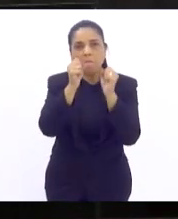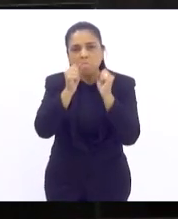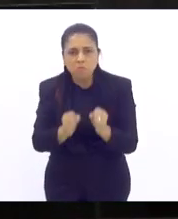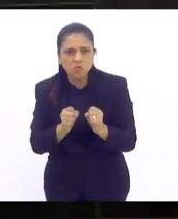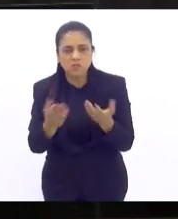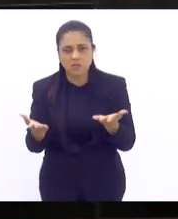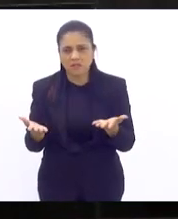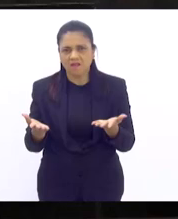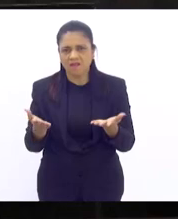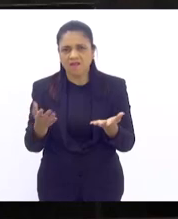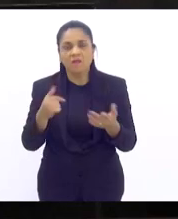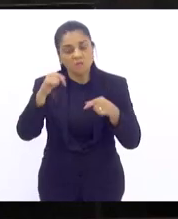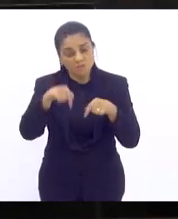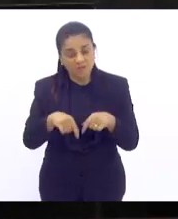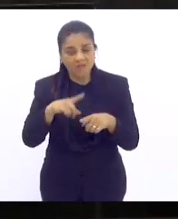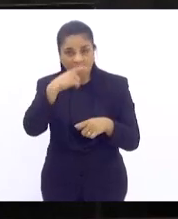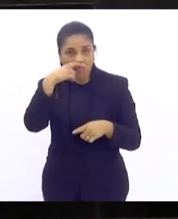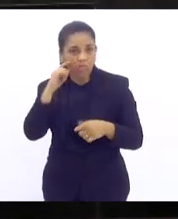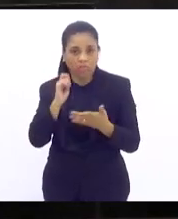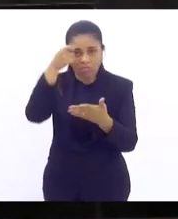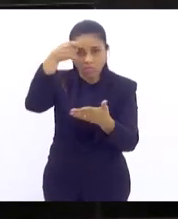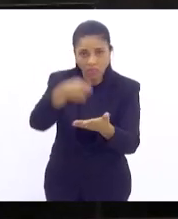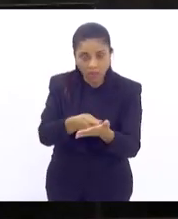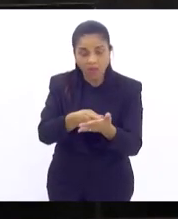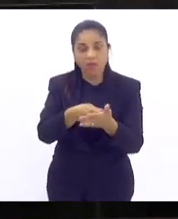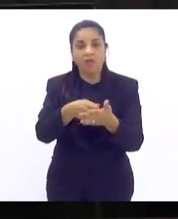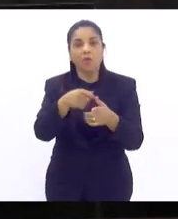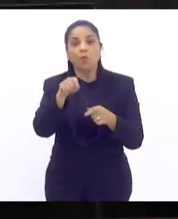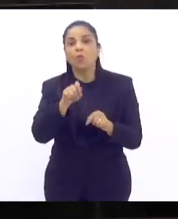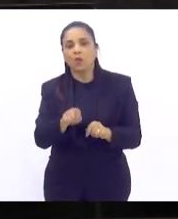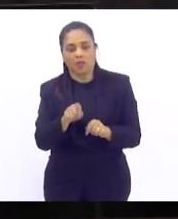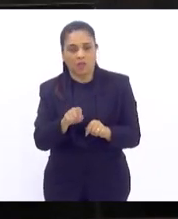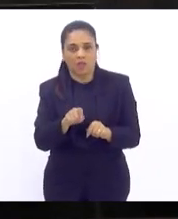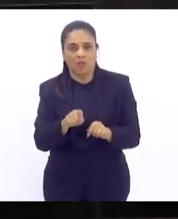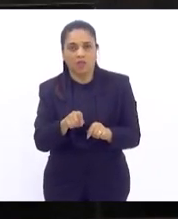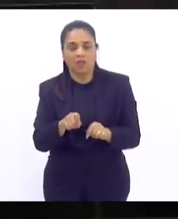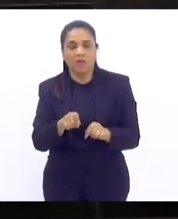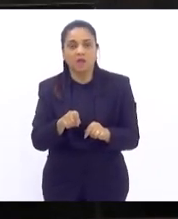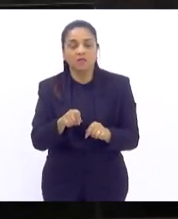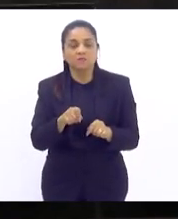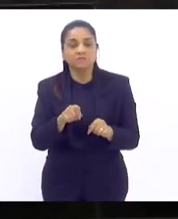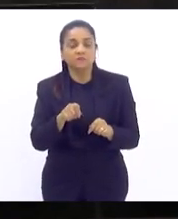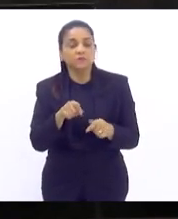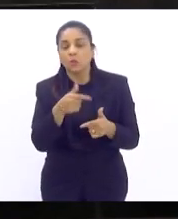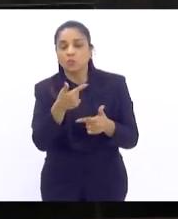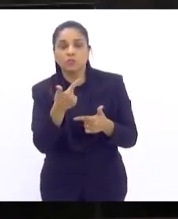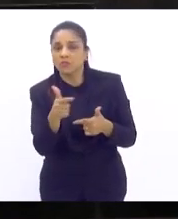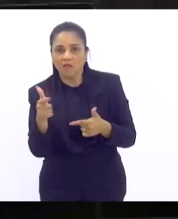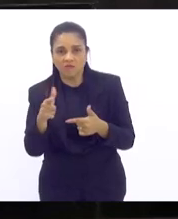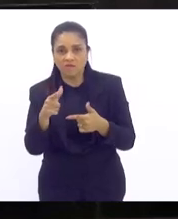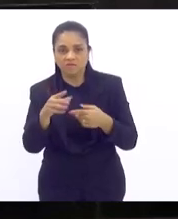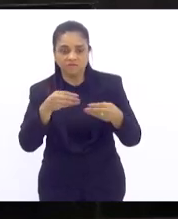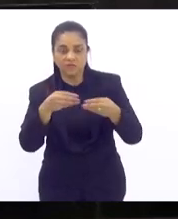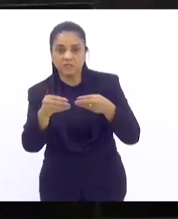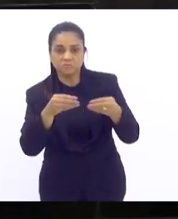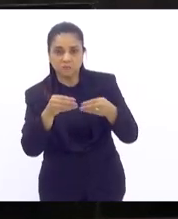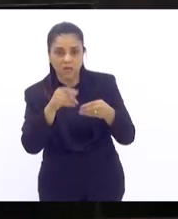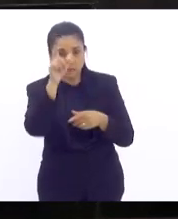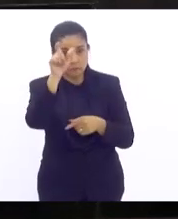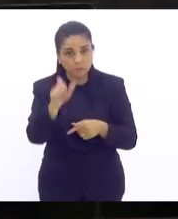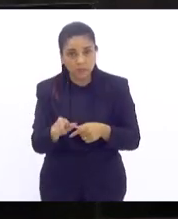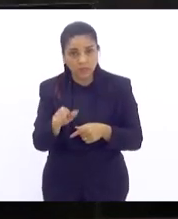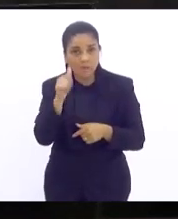nessa sociedade patriarcal, muitas vezes inviabilizou que as mulheres saíssem da lógica